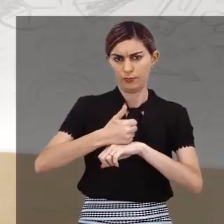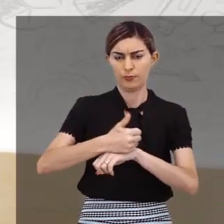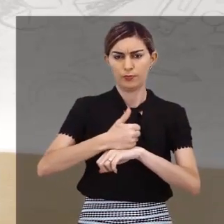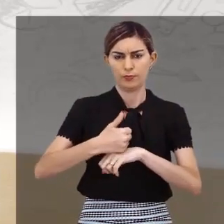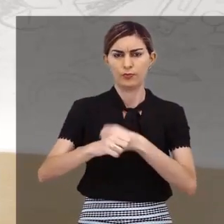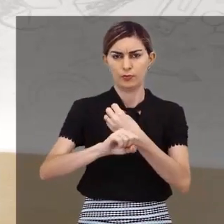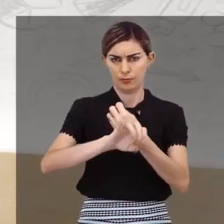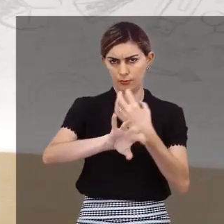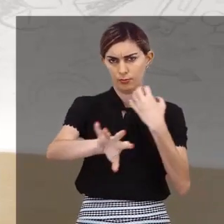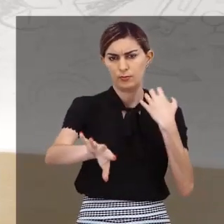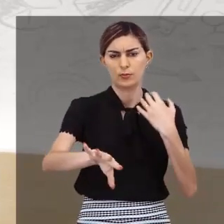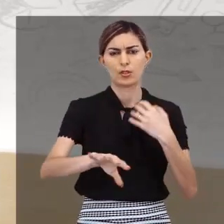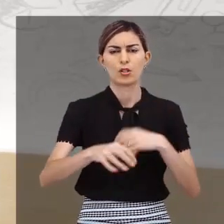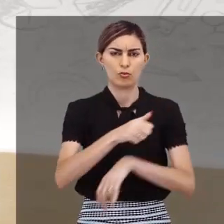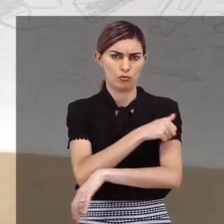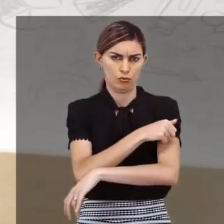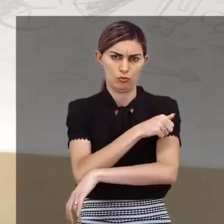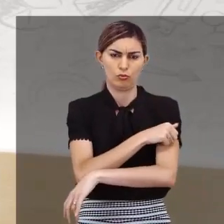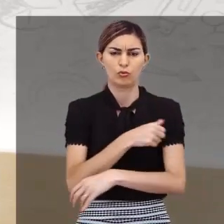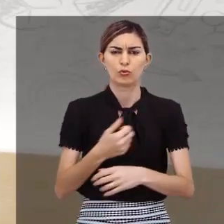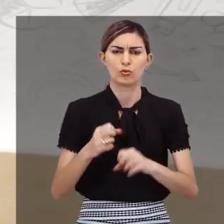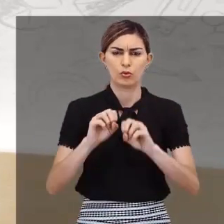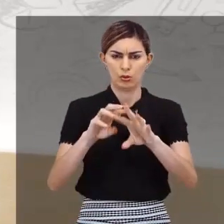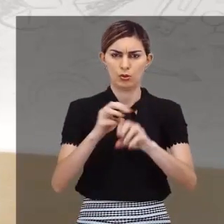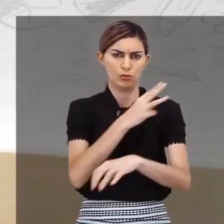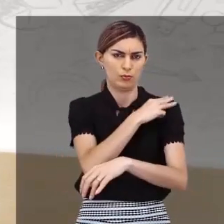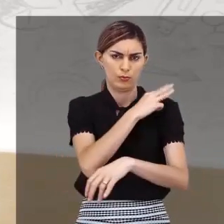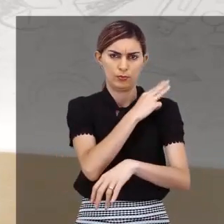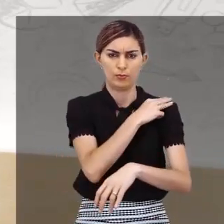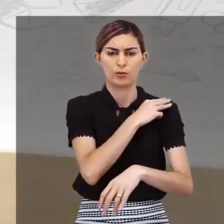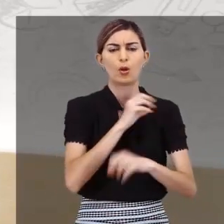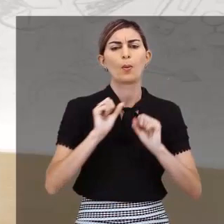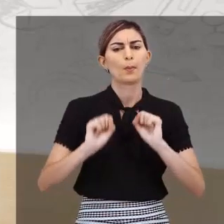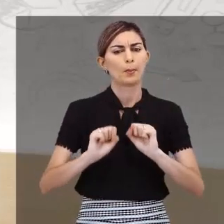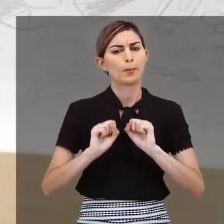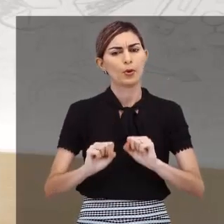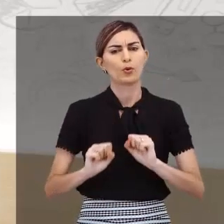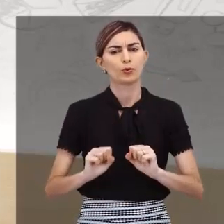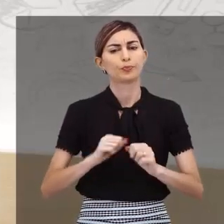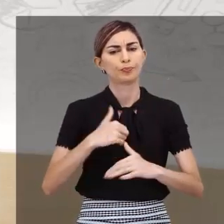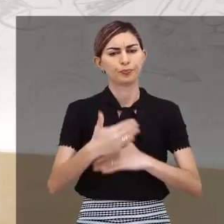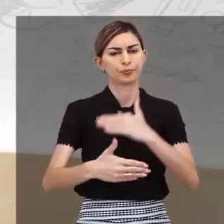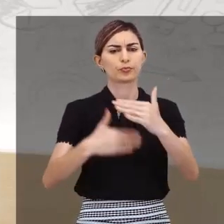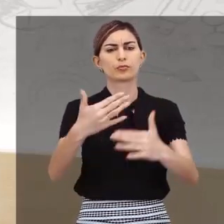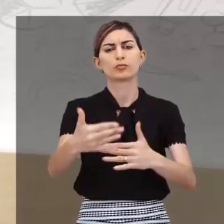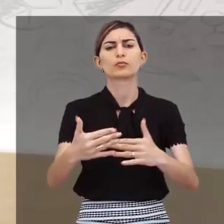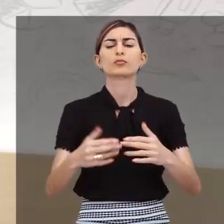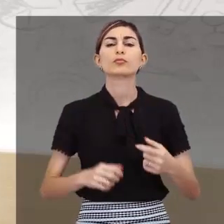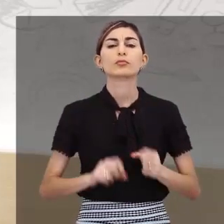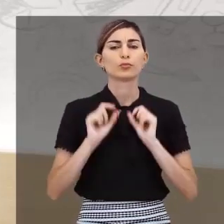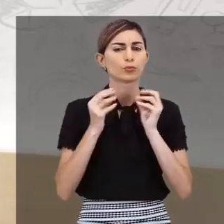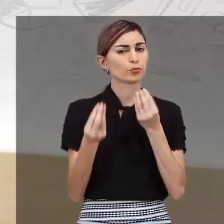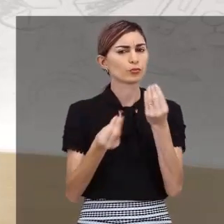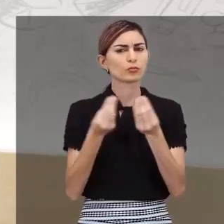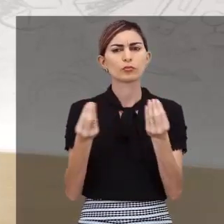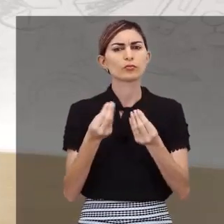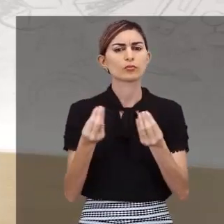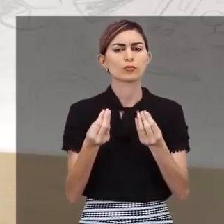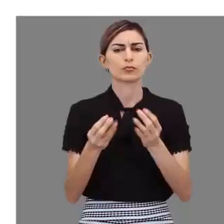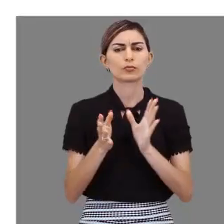distância, para estudantes cursando o ensino médio, podem ser desenvolvidas nas seguintes formas.